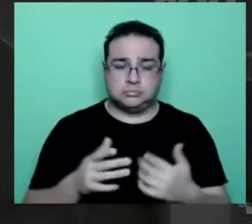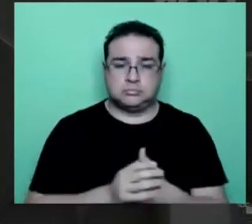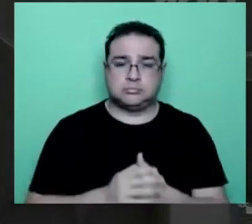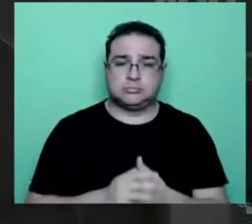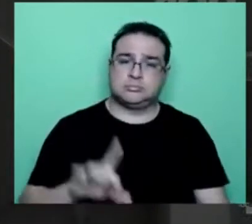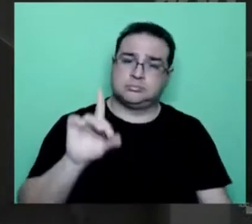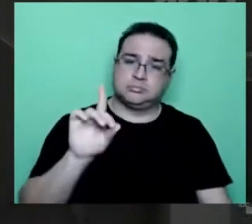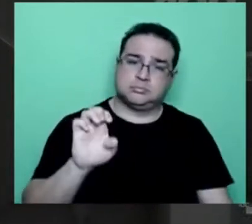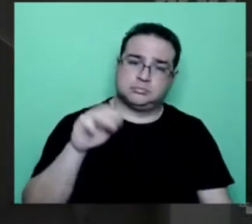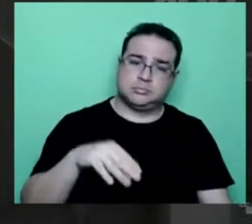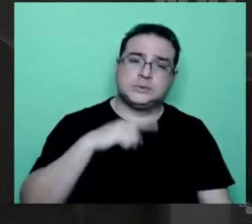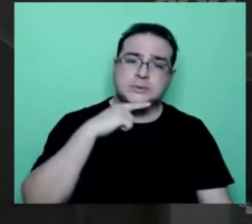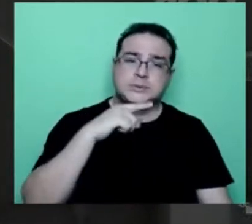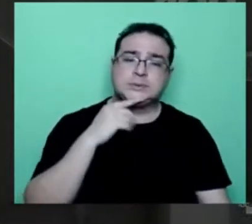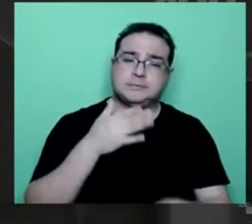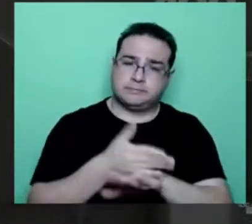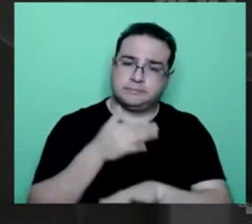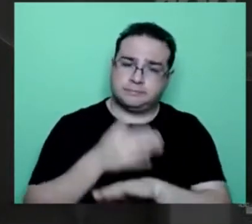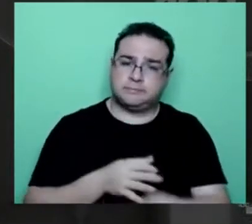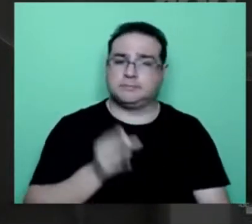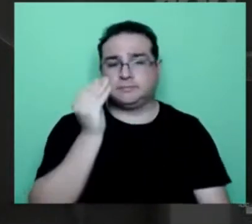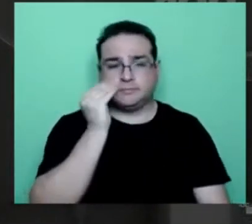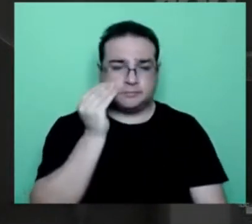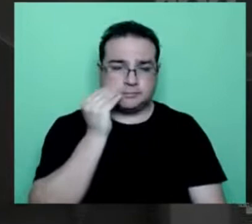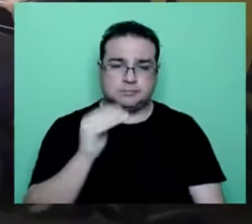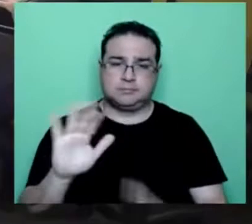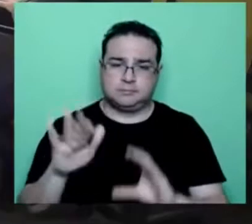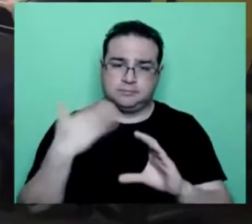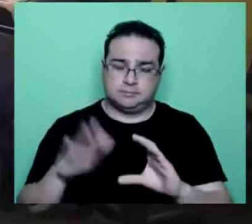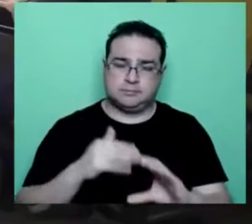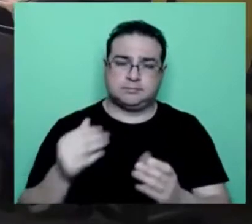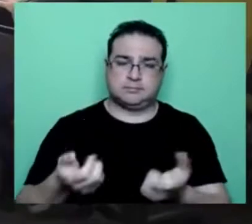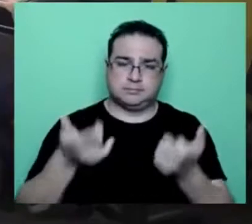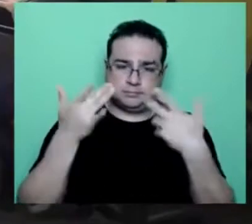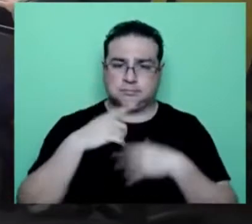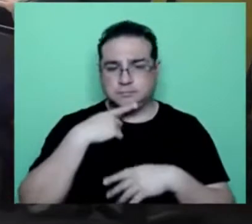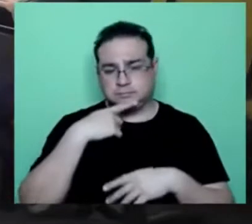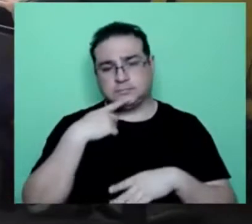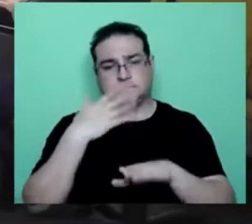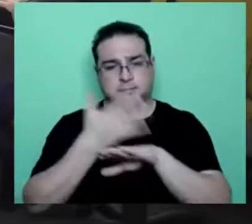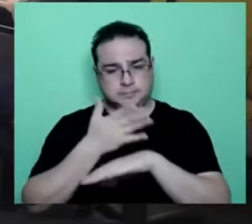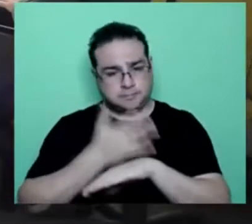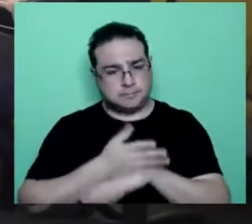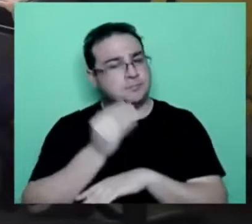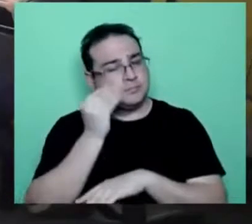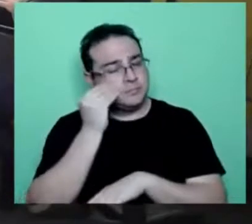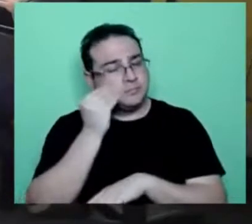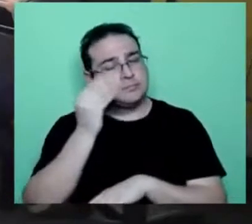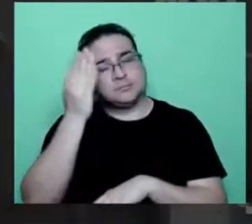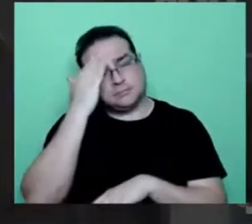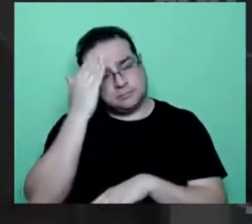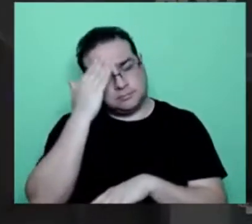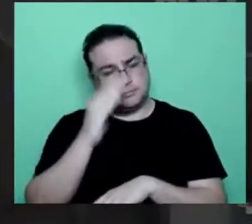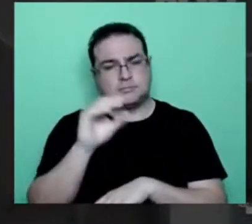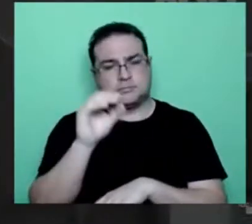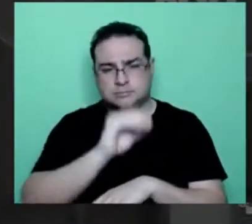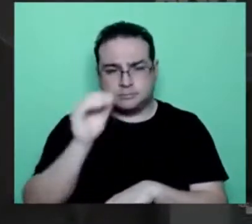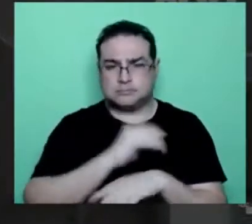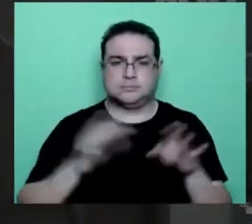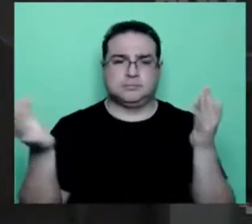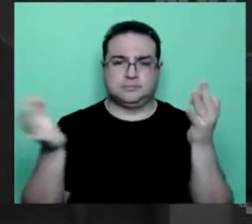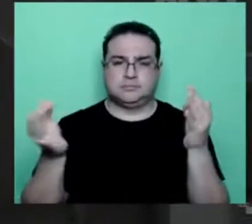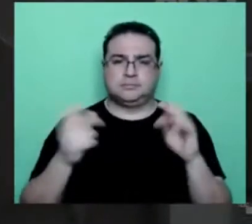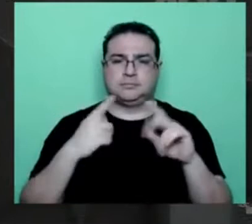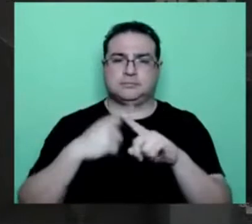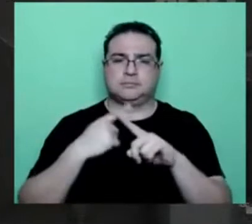não está conseguindo entrar, que ele já mandou uma mensagem aqui, mas ele está sabendo. Ótimo, perfeito. Porque